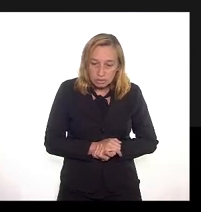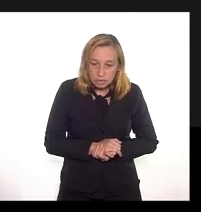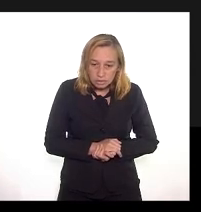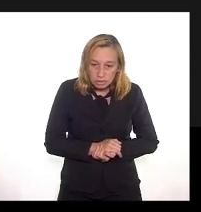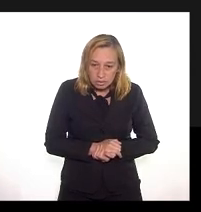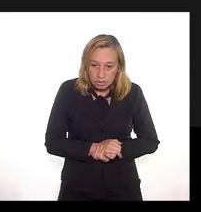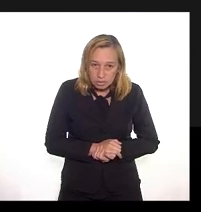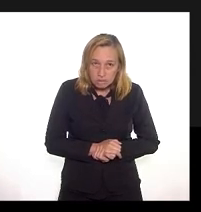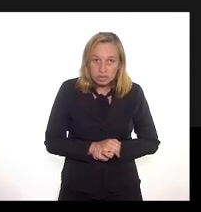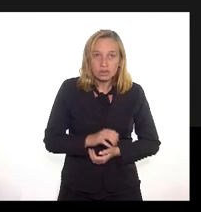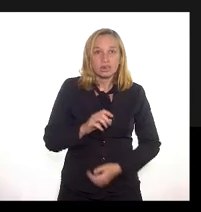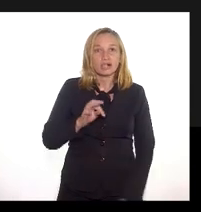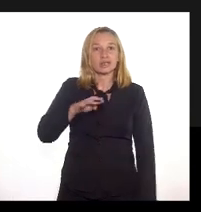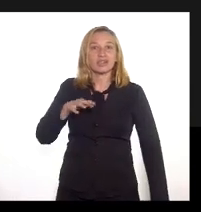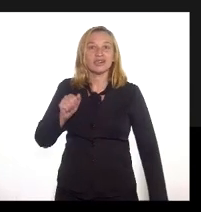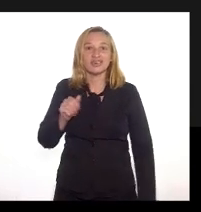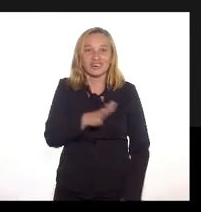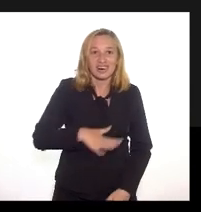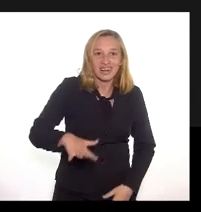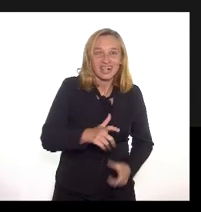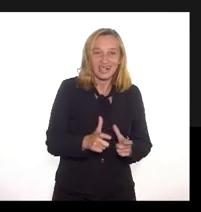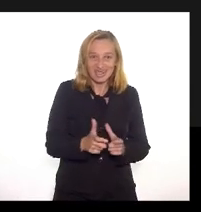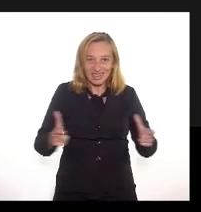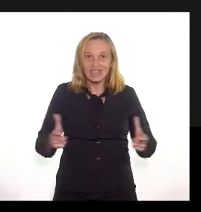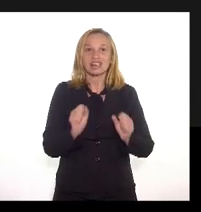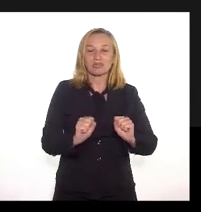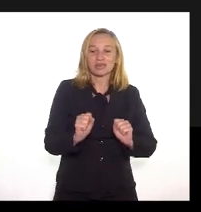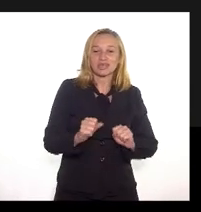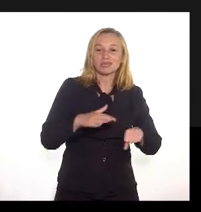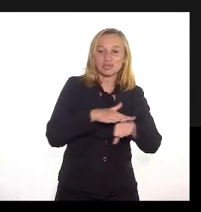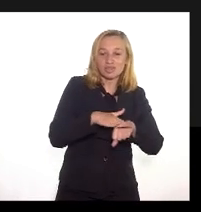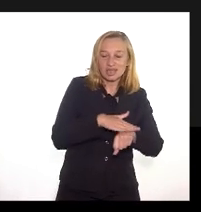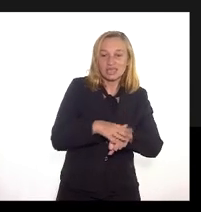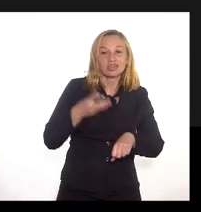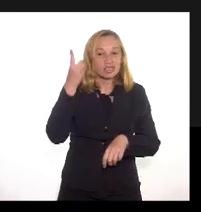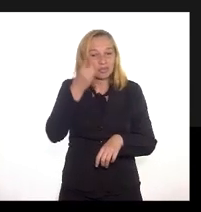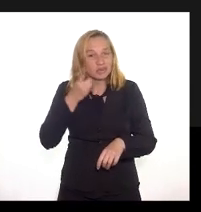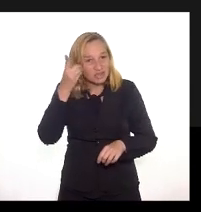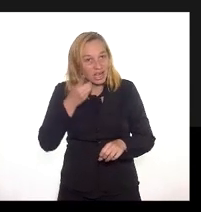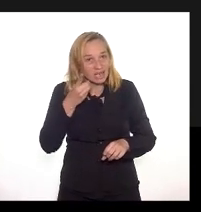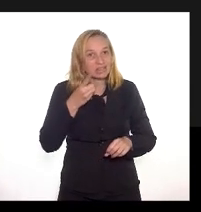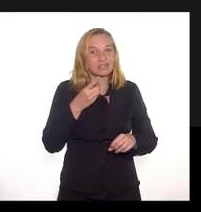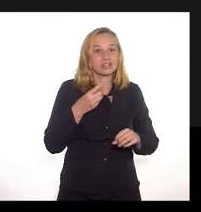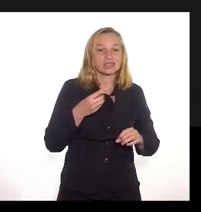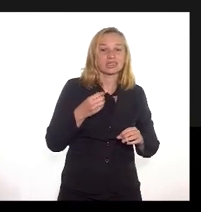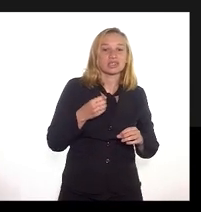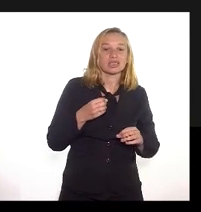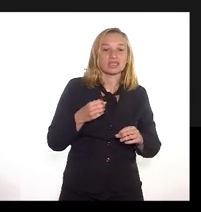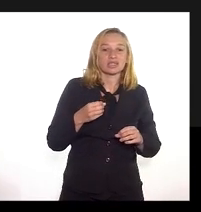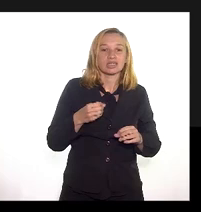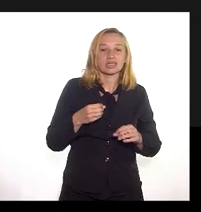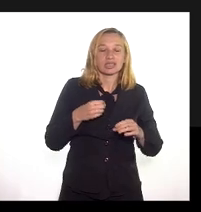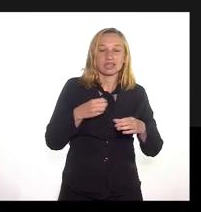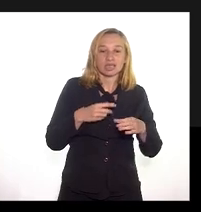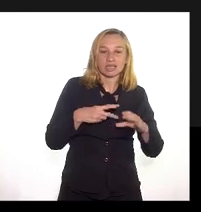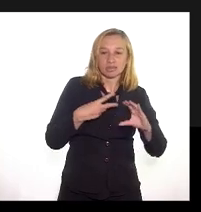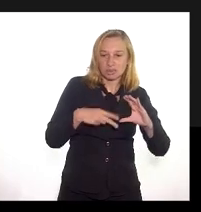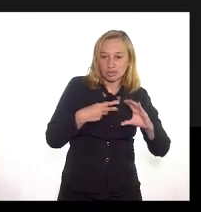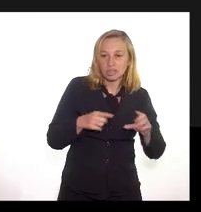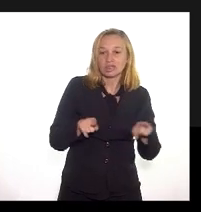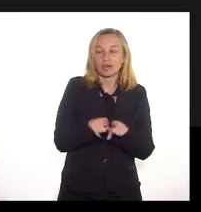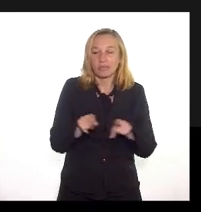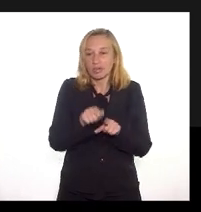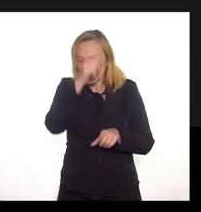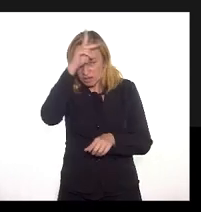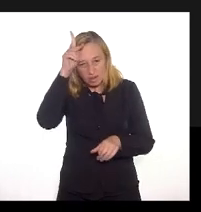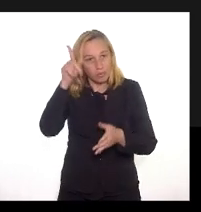ou até uma área maior que a gente pode conversar com os deputados da Câmara Metropolitana e a Prefeitura então eu